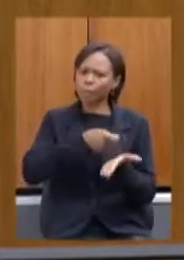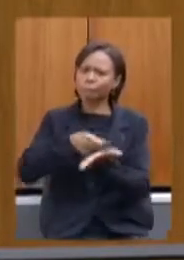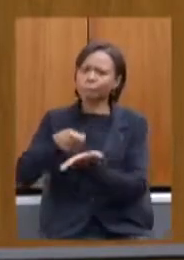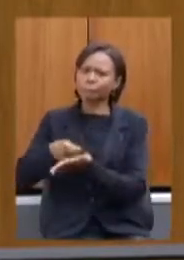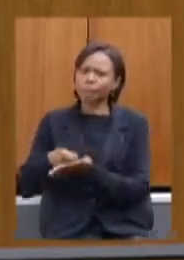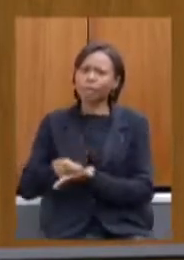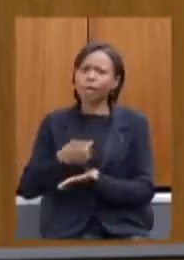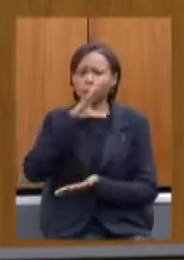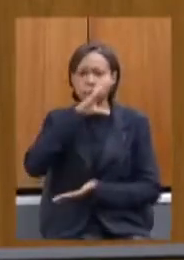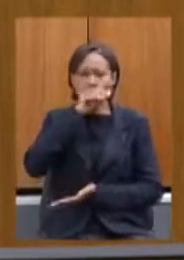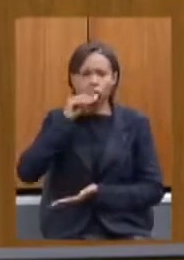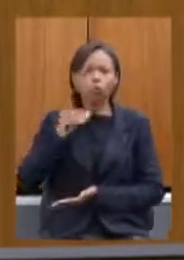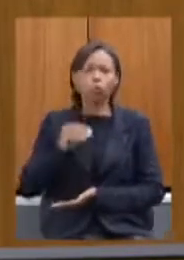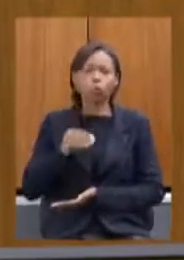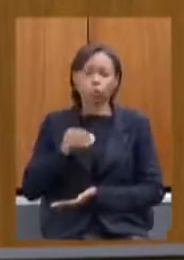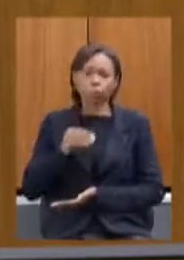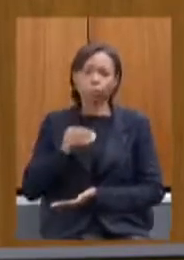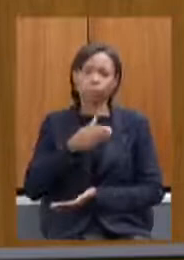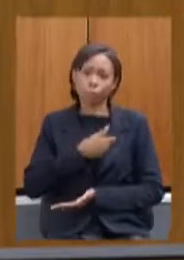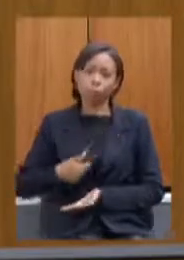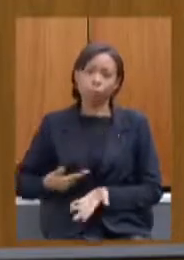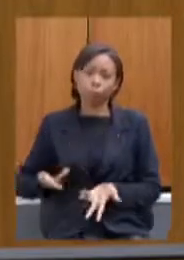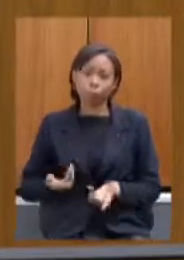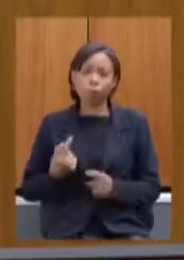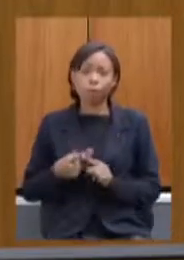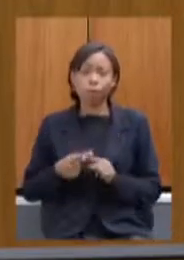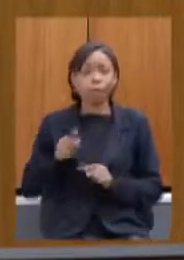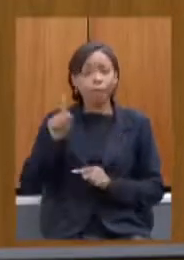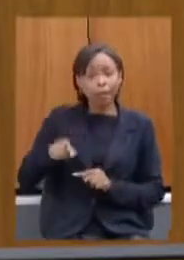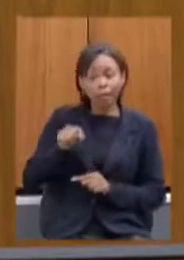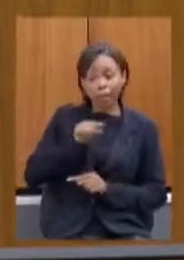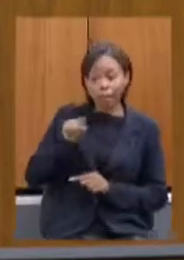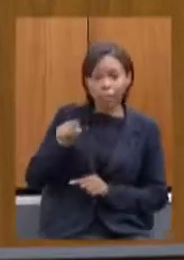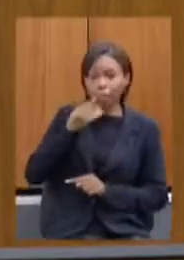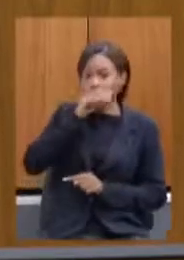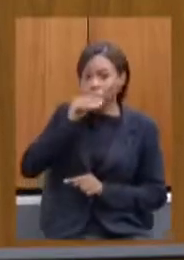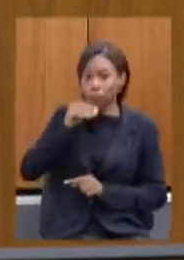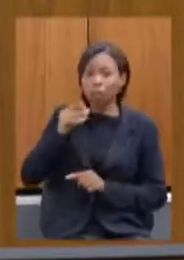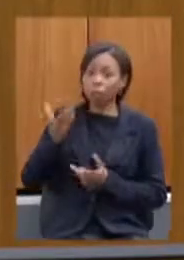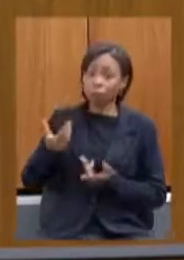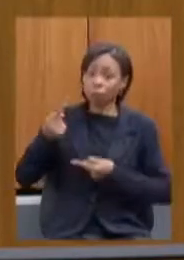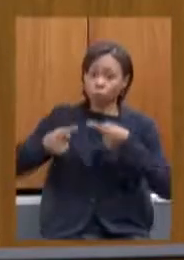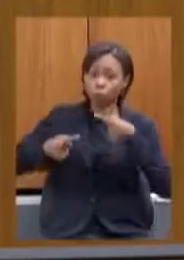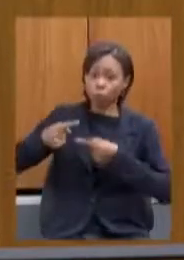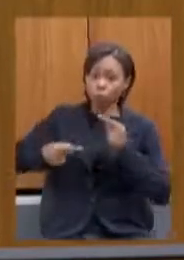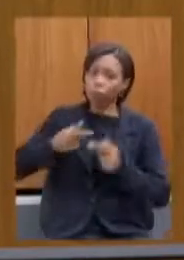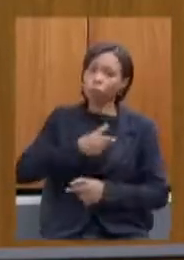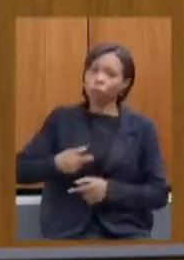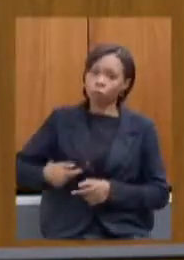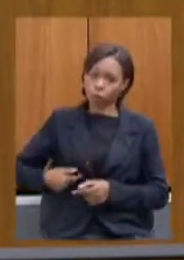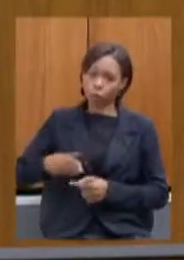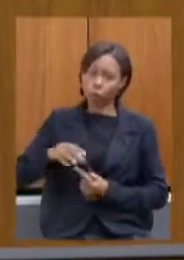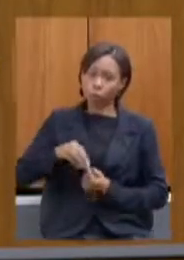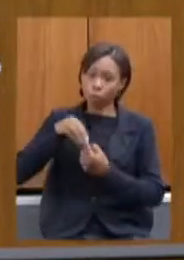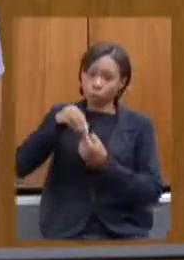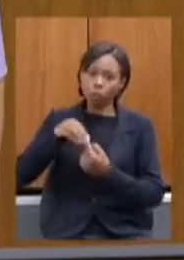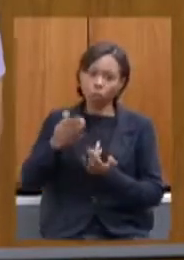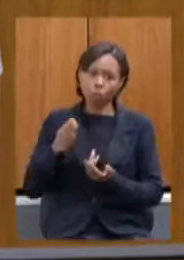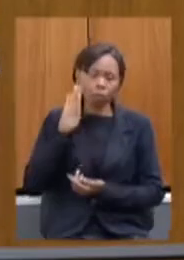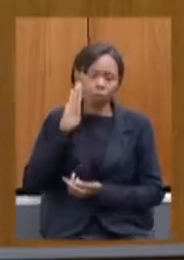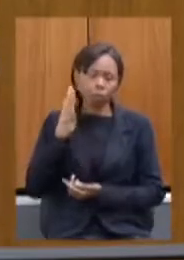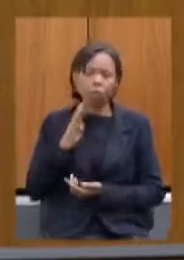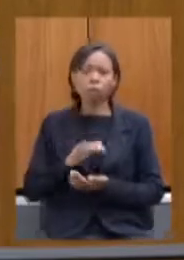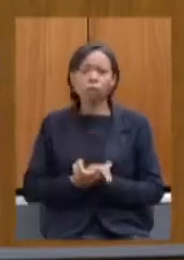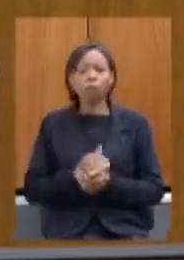quem leva são as pessoas que vão levar a política pública para a ponta é fundamental então só queria destacar esses